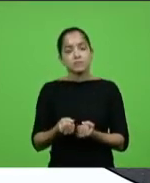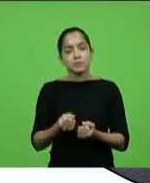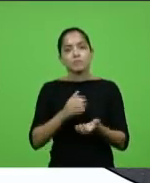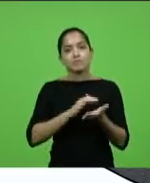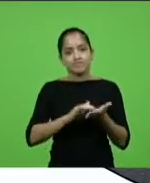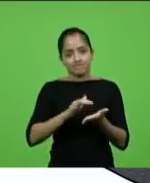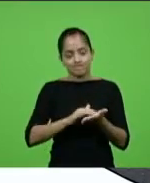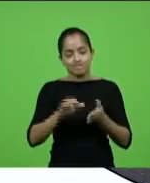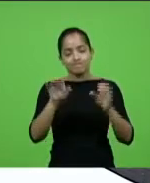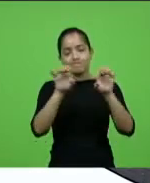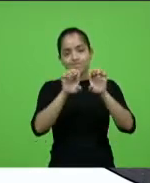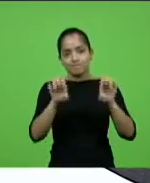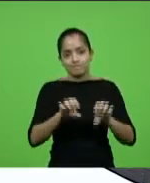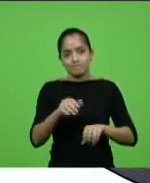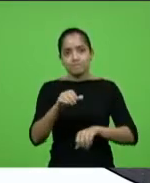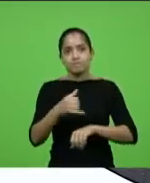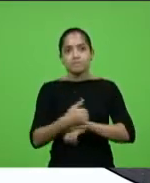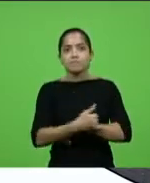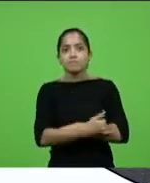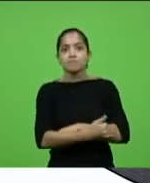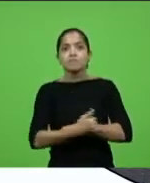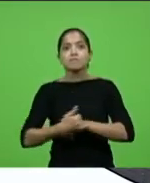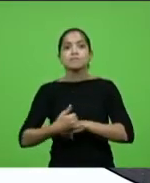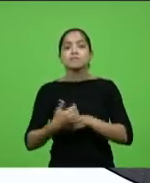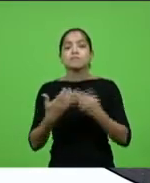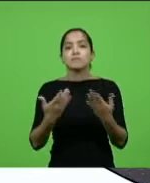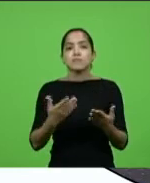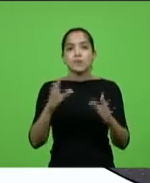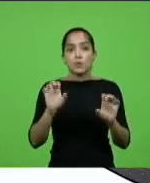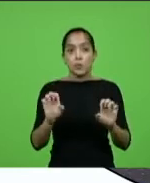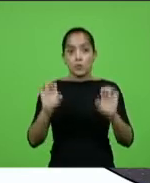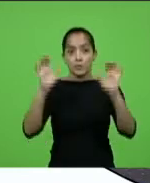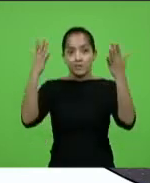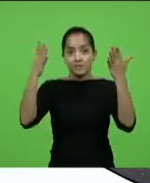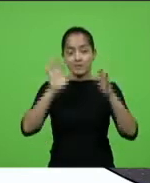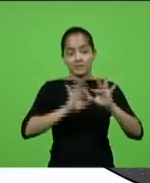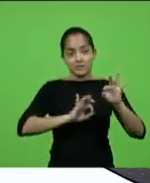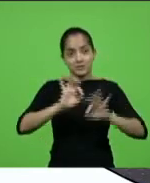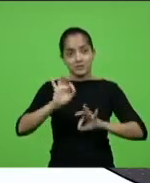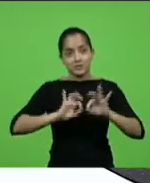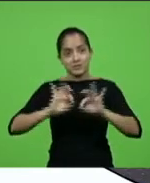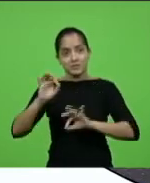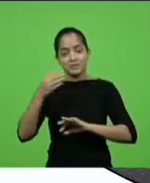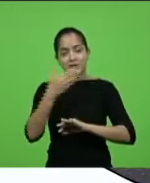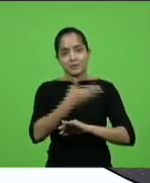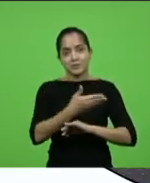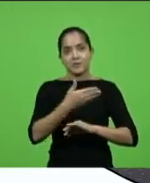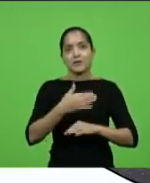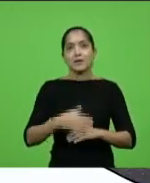nunca esqueço de um grande evento que nós fizemos quando